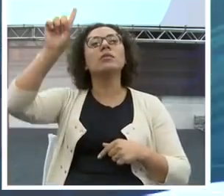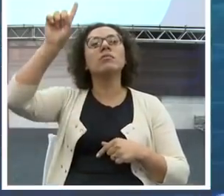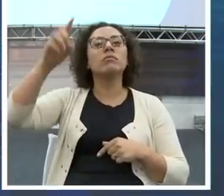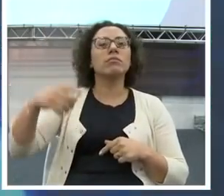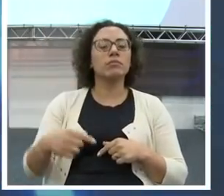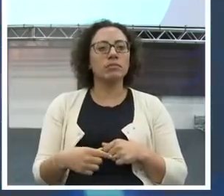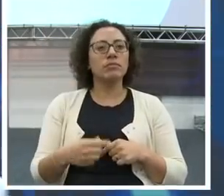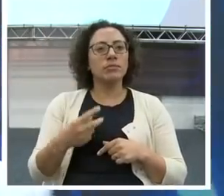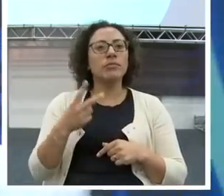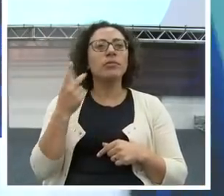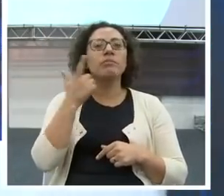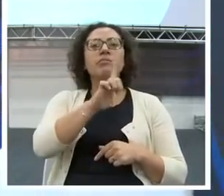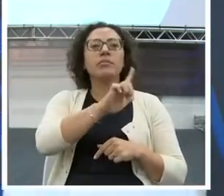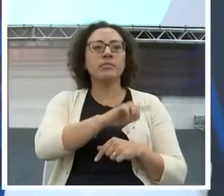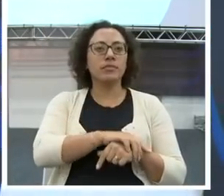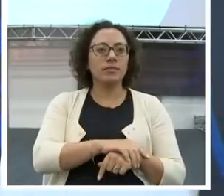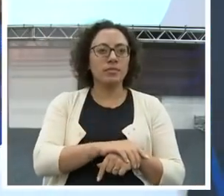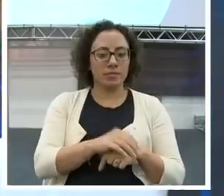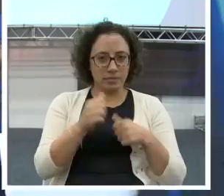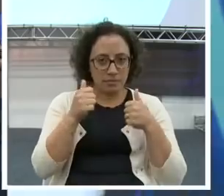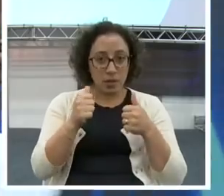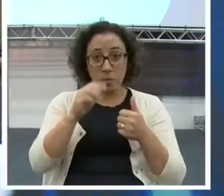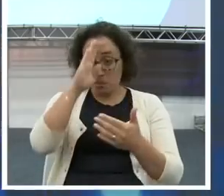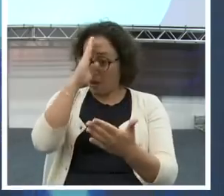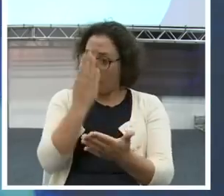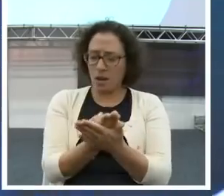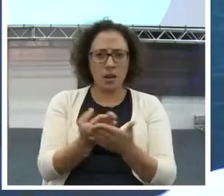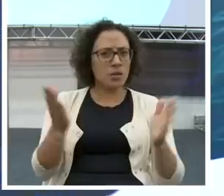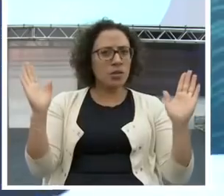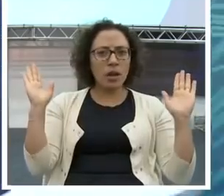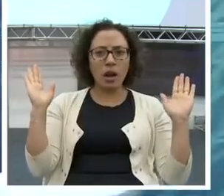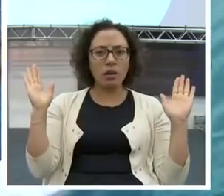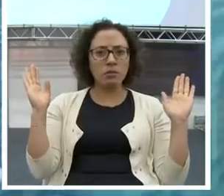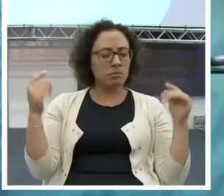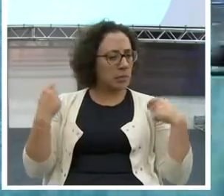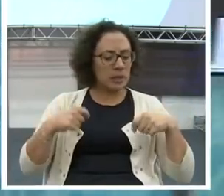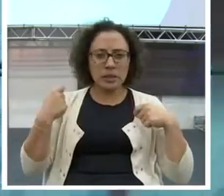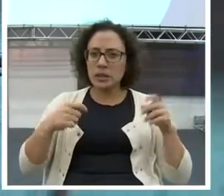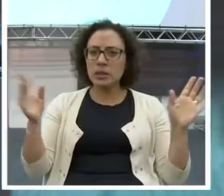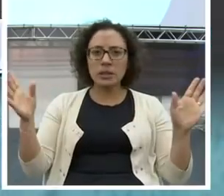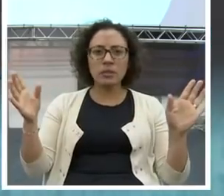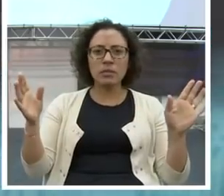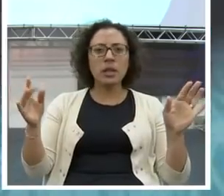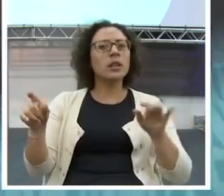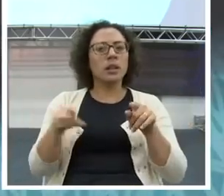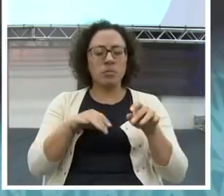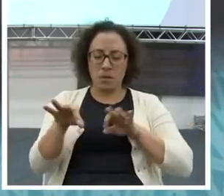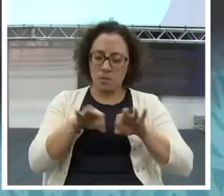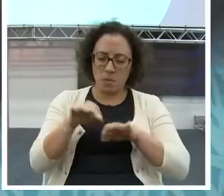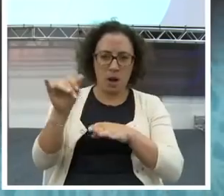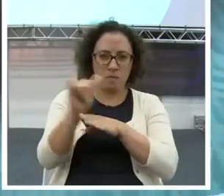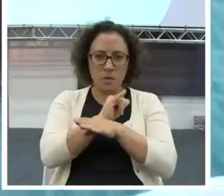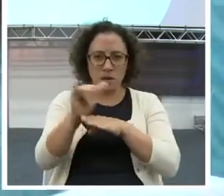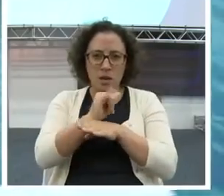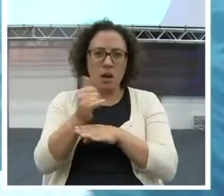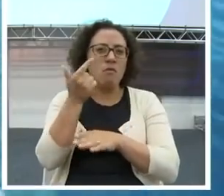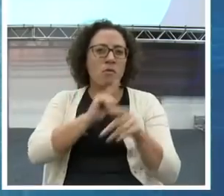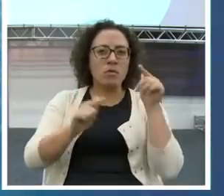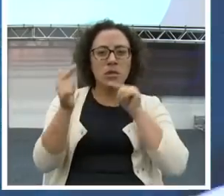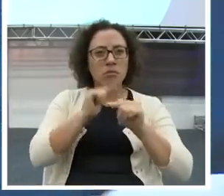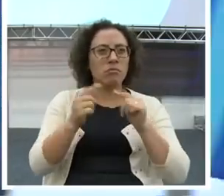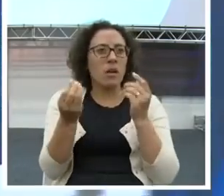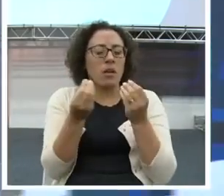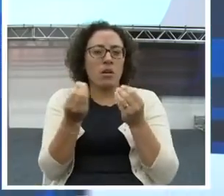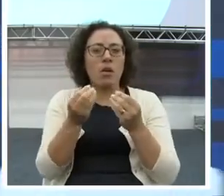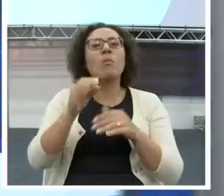Aleluia! É isso aí, você tem que acreditar. E desenvolver estratégias de ser milionário. Então, se preparando,